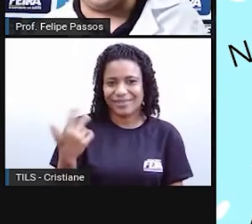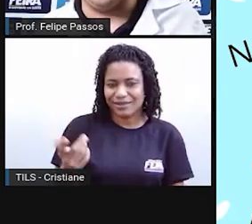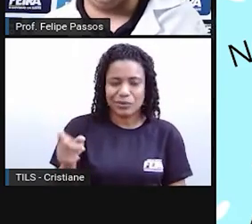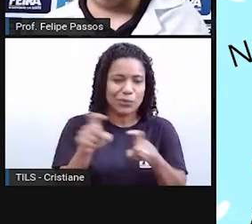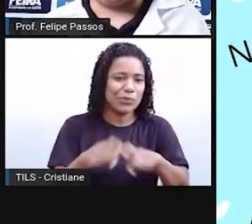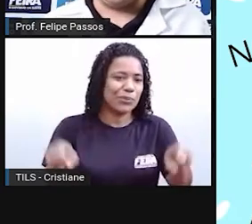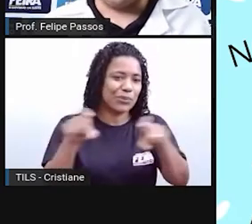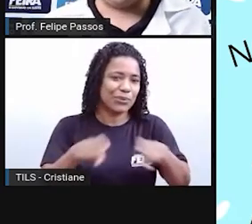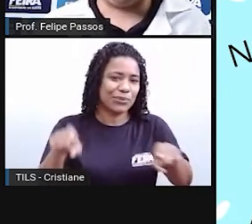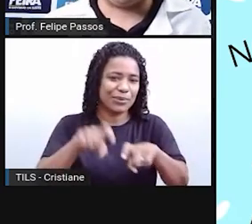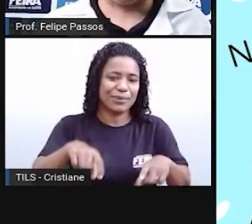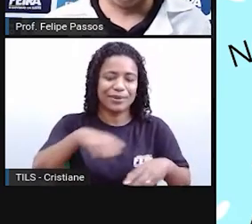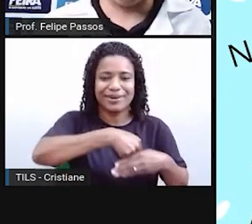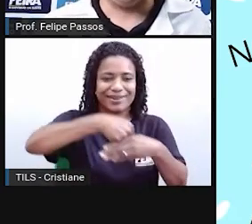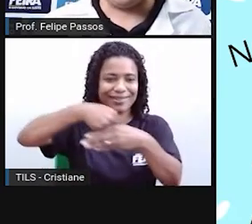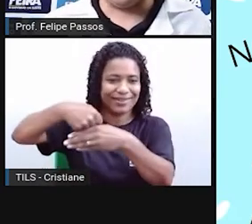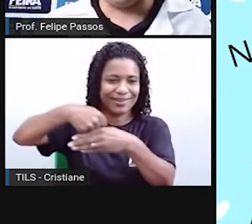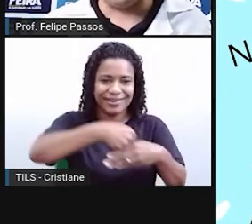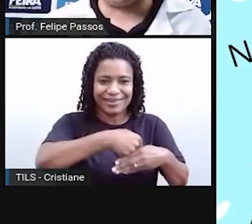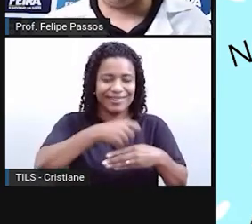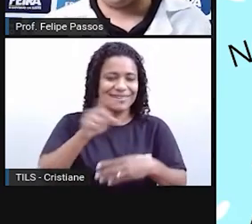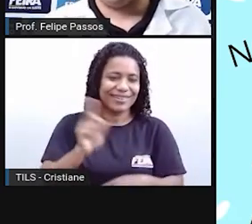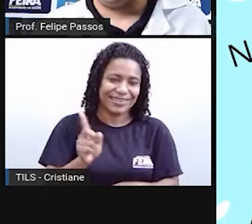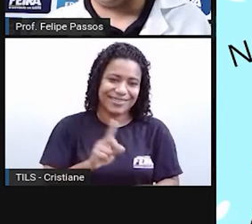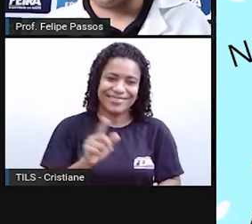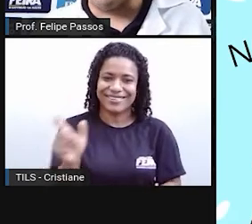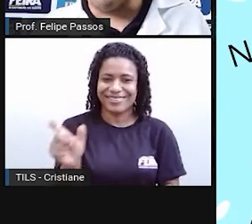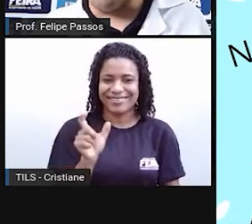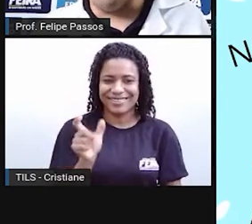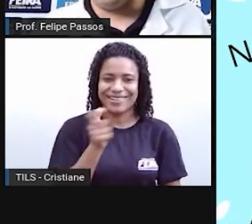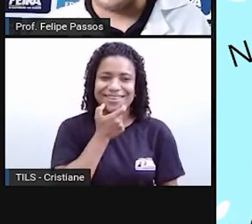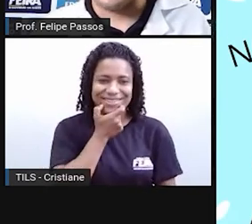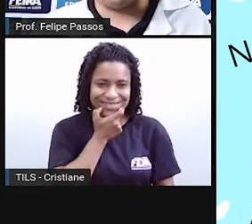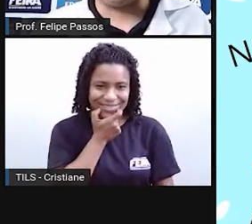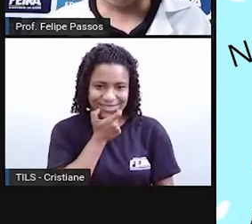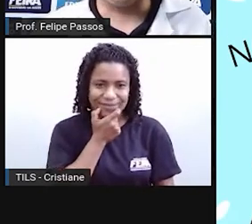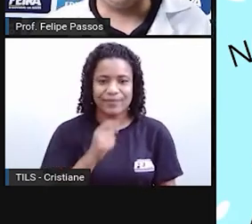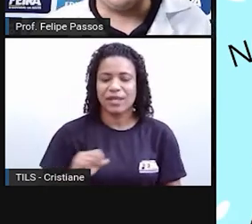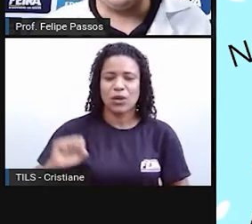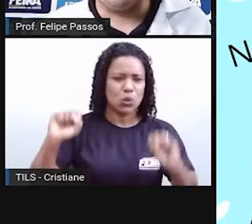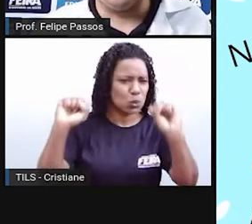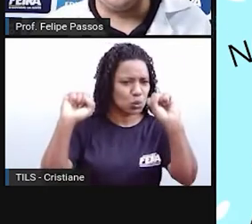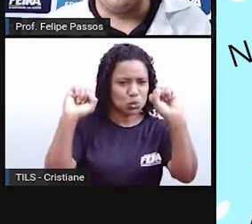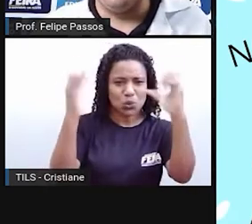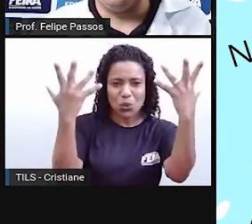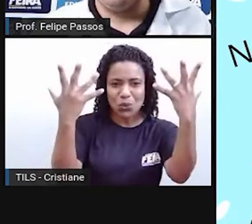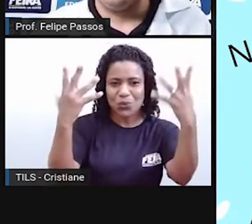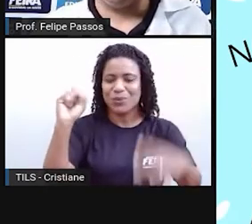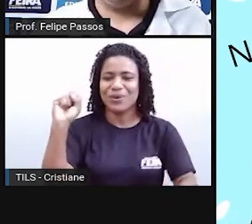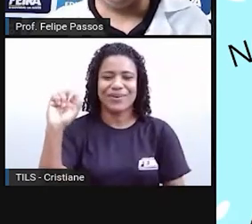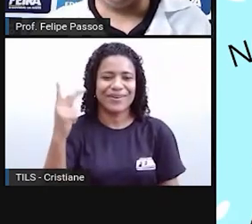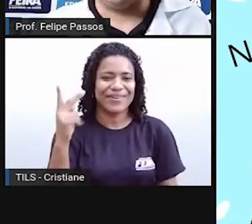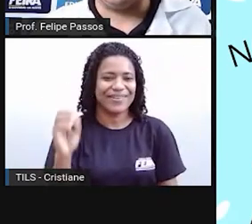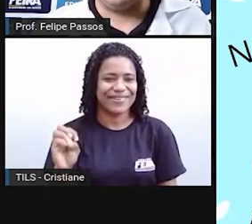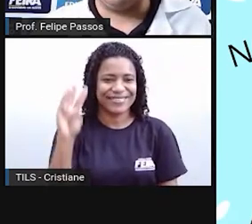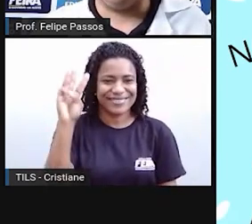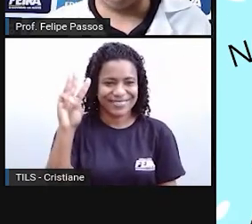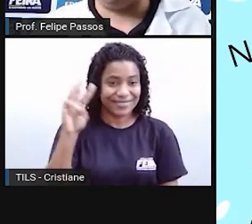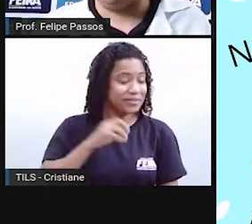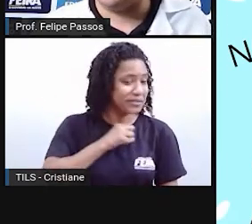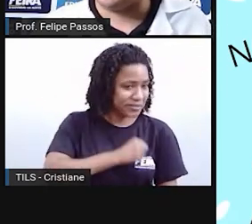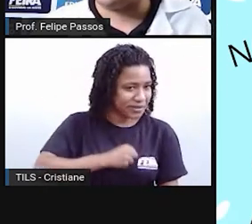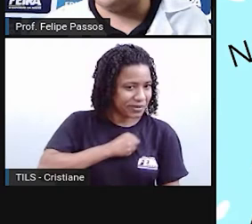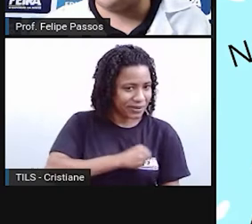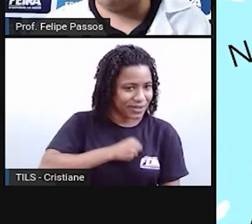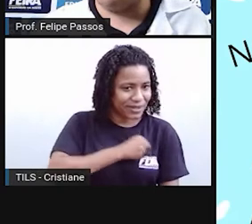portátil. A gente usa a expressão em inglês. Show. Quem aí está com saudade de ir para um show? Pois é, né? A